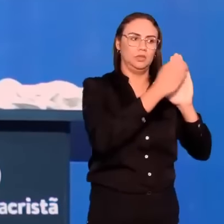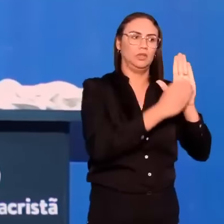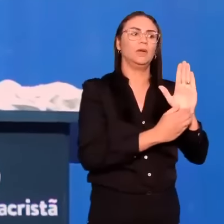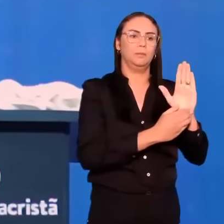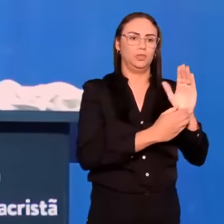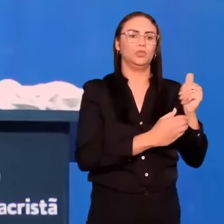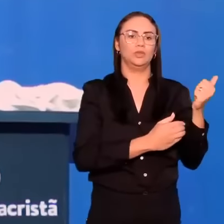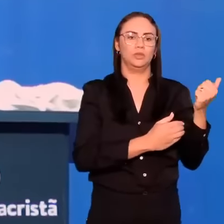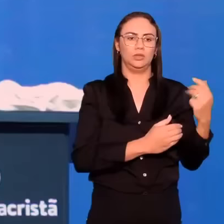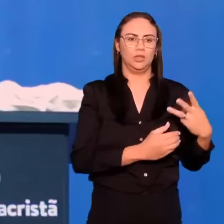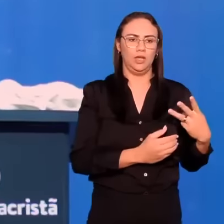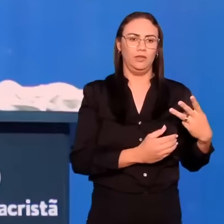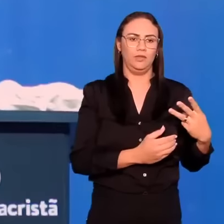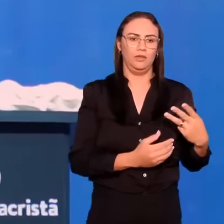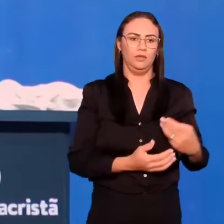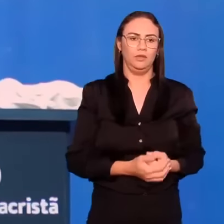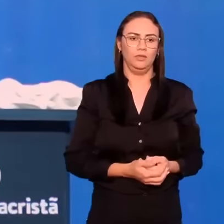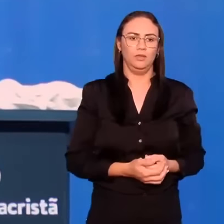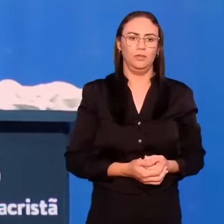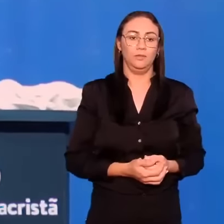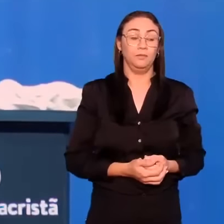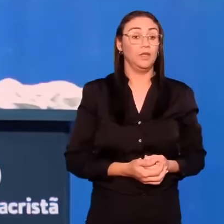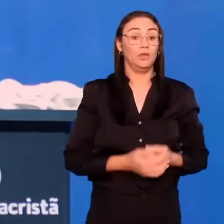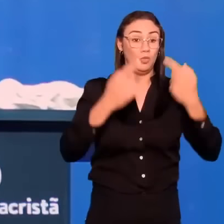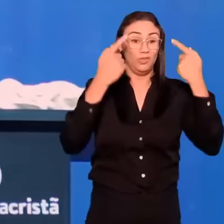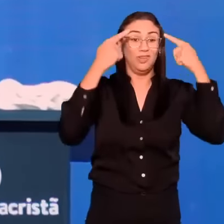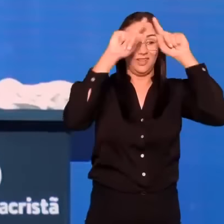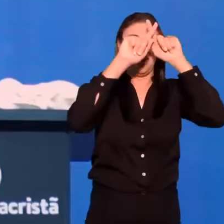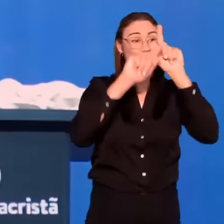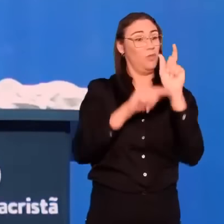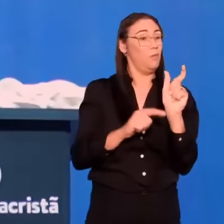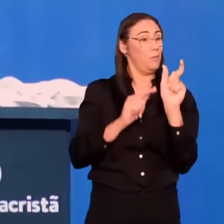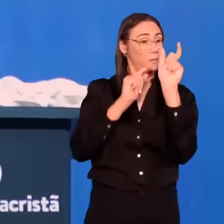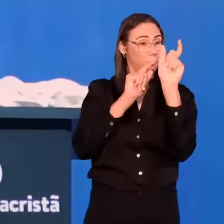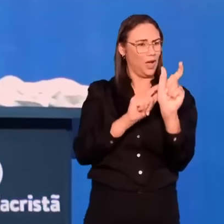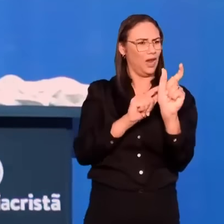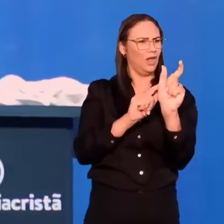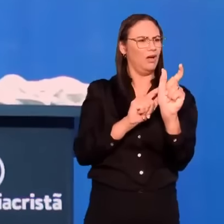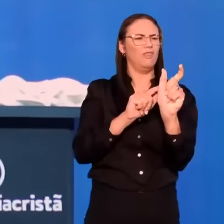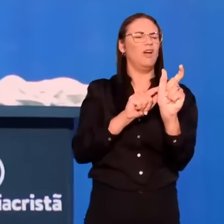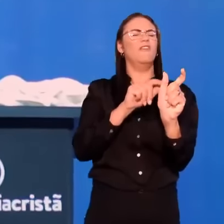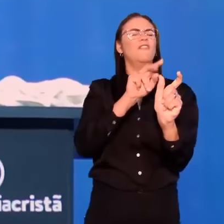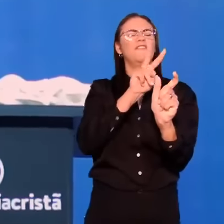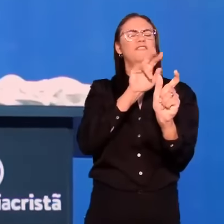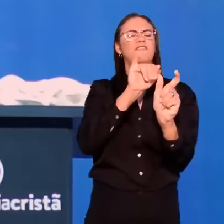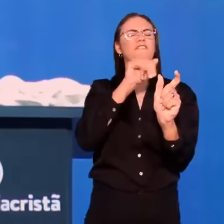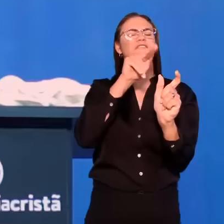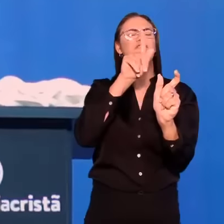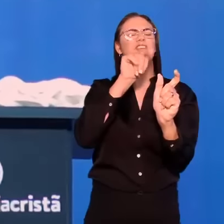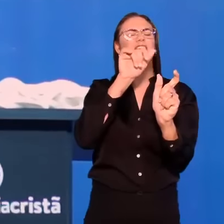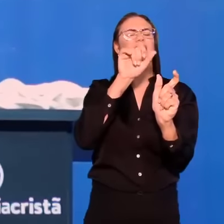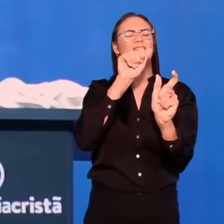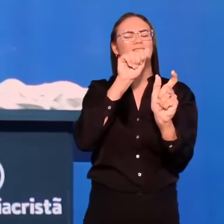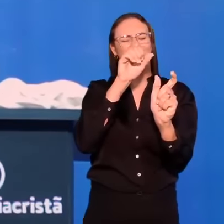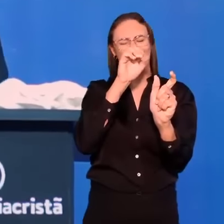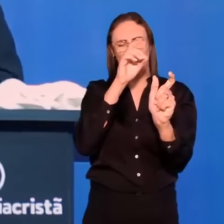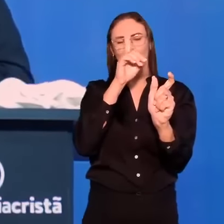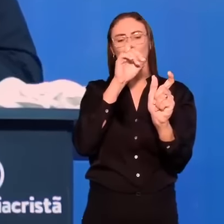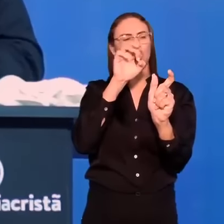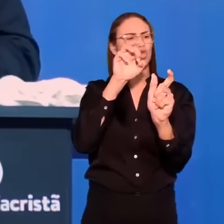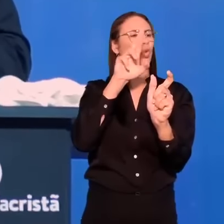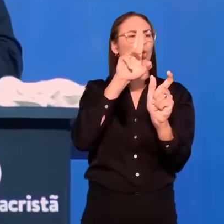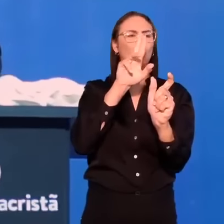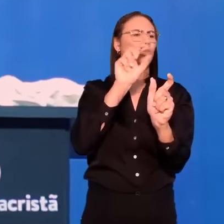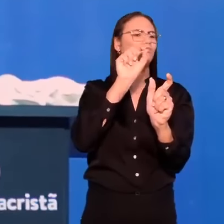Para dar ideia do quê? Essa palavra no grego, vingador. Aquele que dispensa julgamento. Aquele que inflige punição. E isso aqui